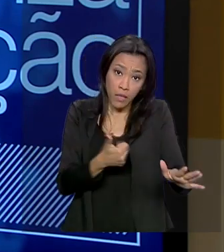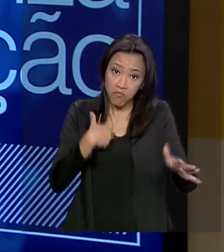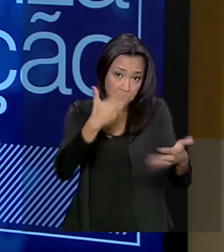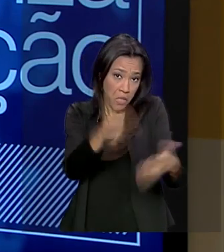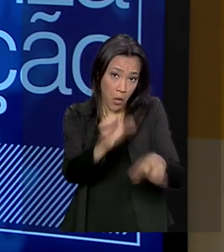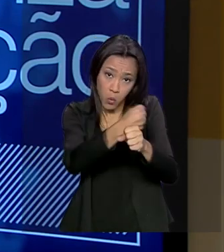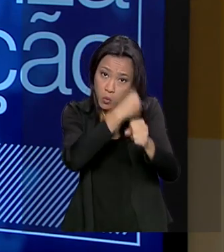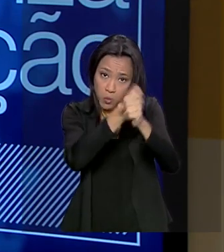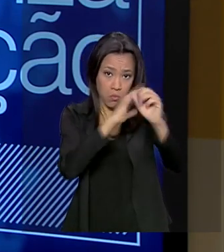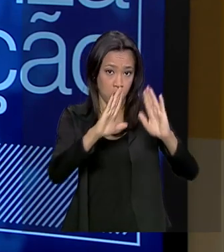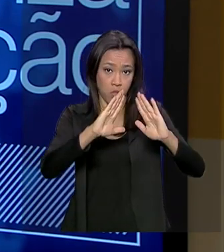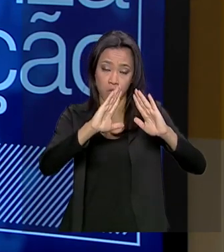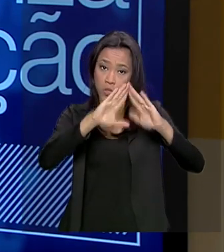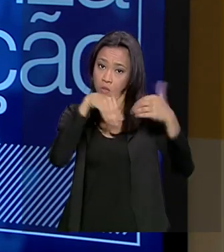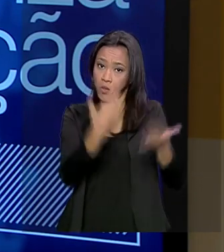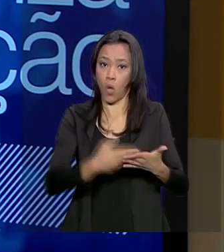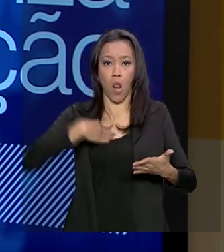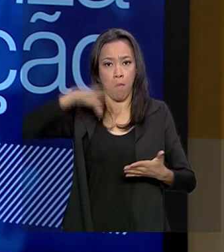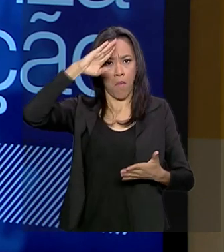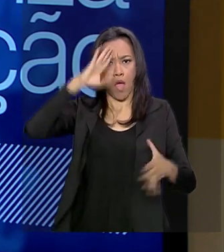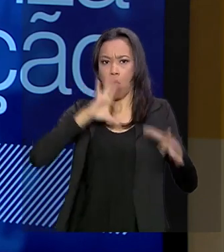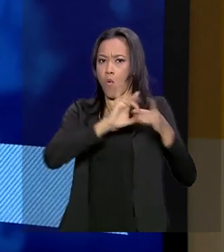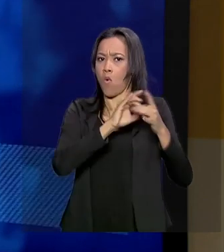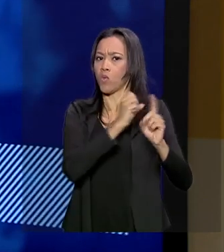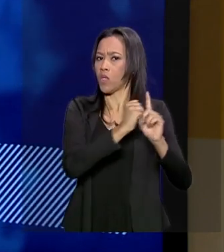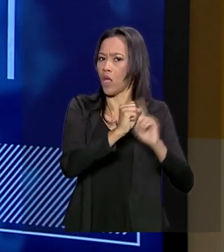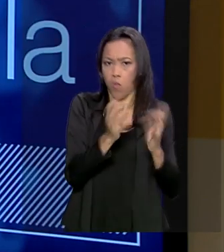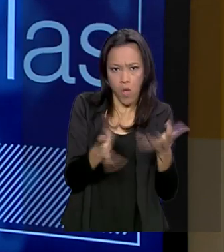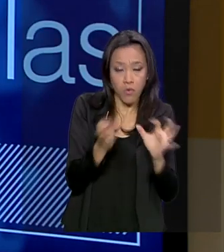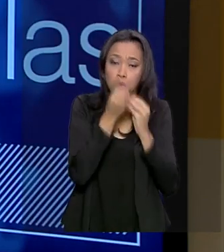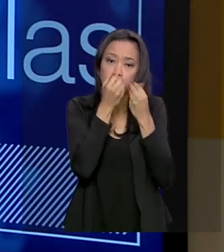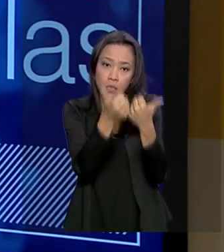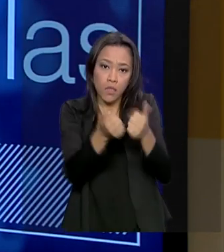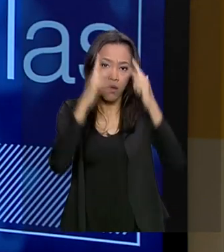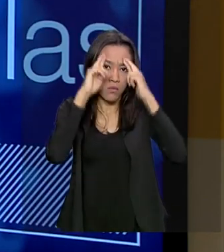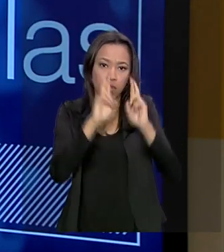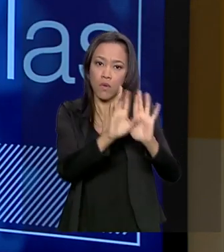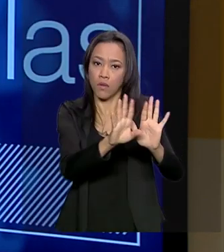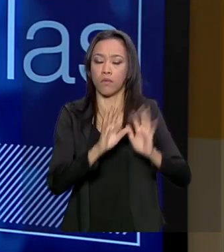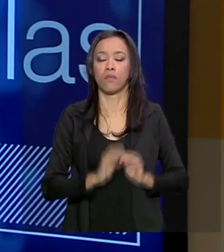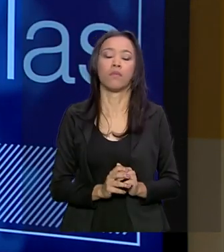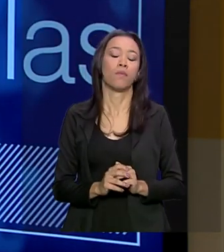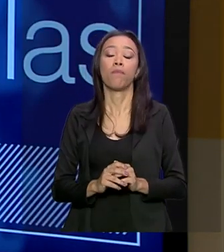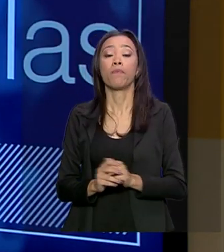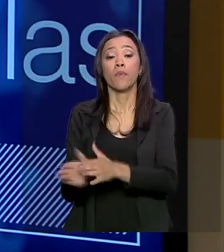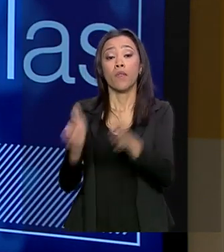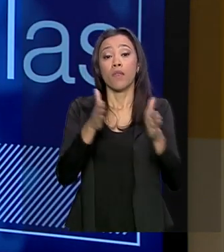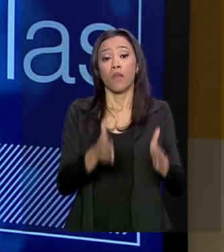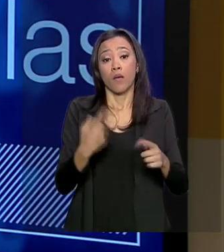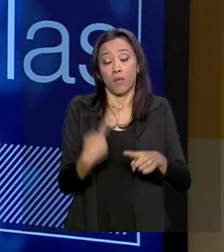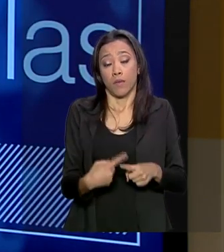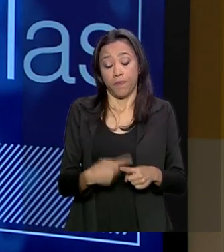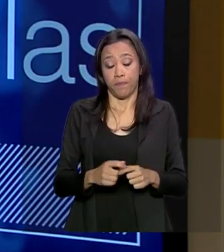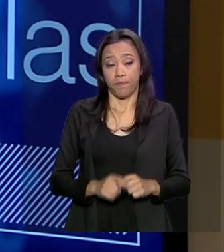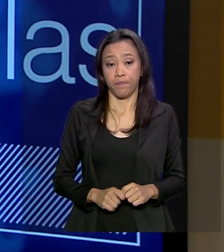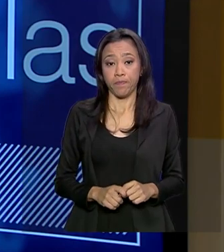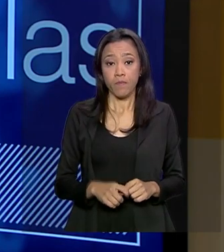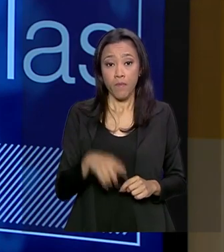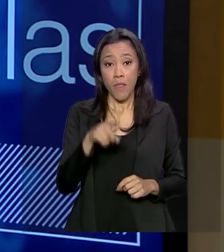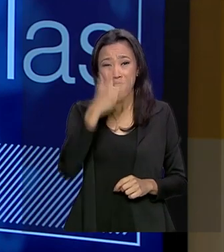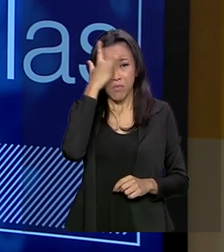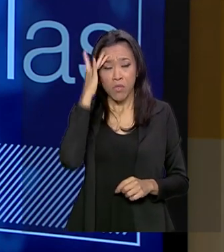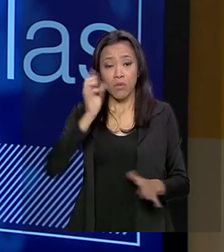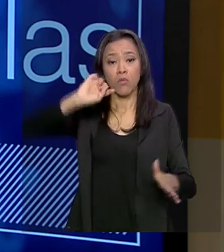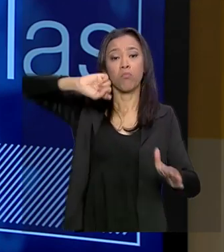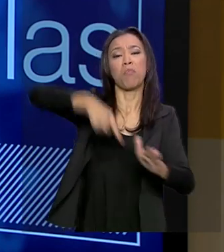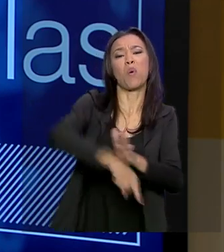para quem não quiser. Porque, pessoal, a gente ainda está muito imerso numa ideologia